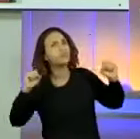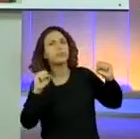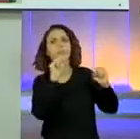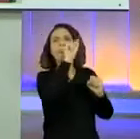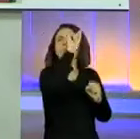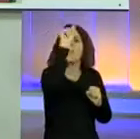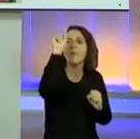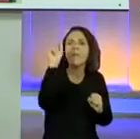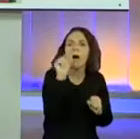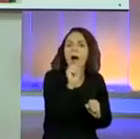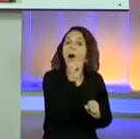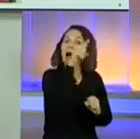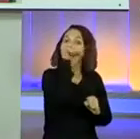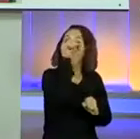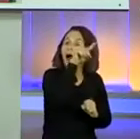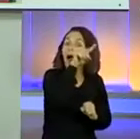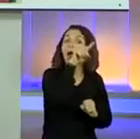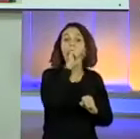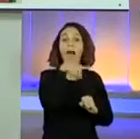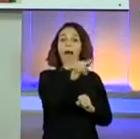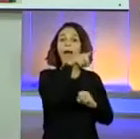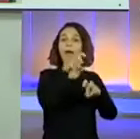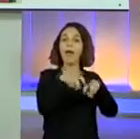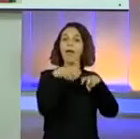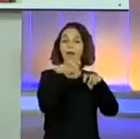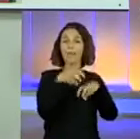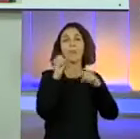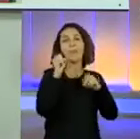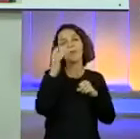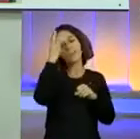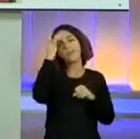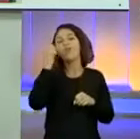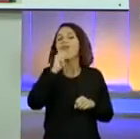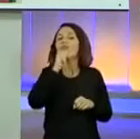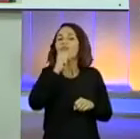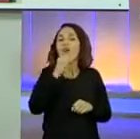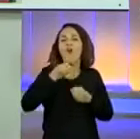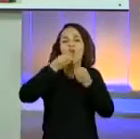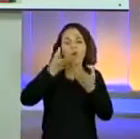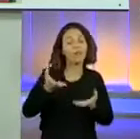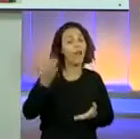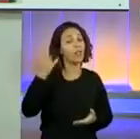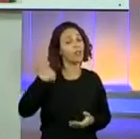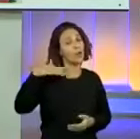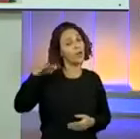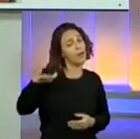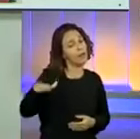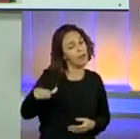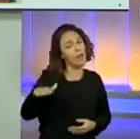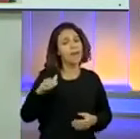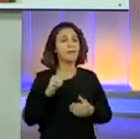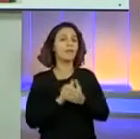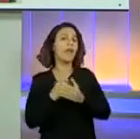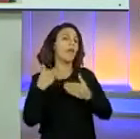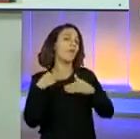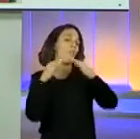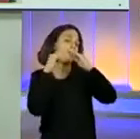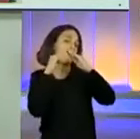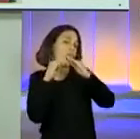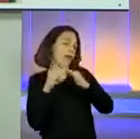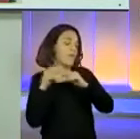Ah, meu neto, ou dos mais idosos, quando eu era criança, eu morava